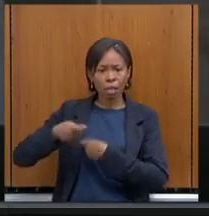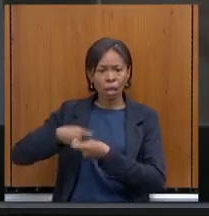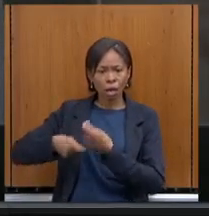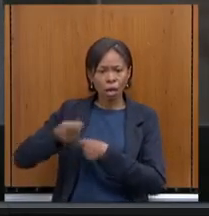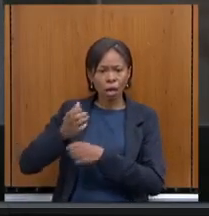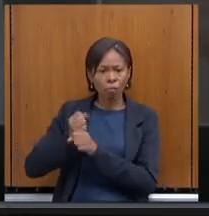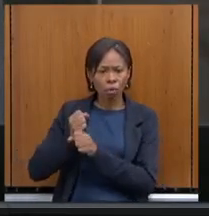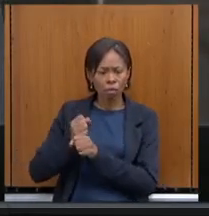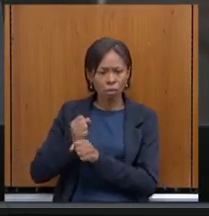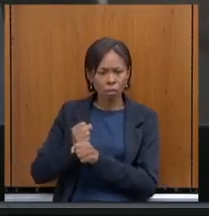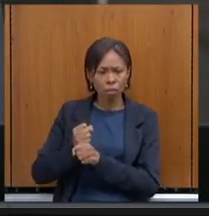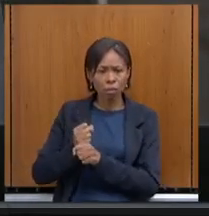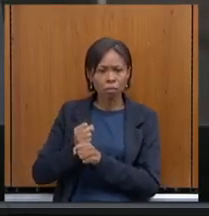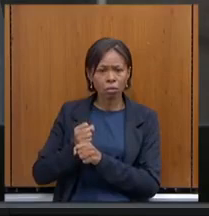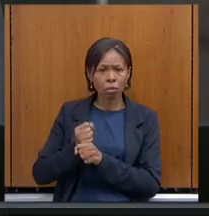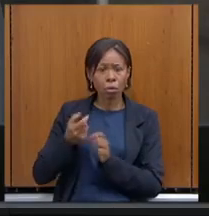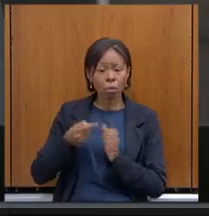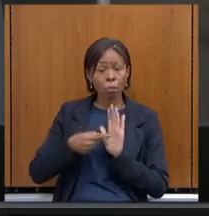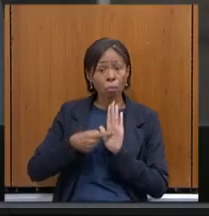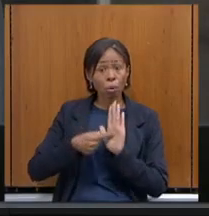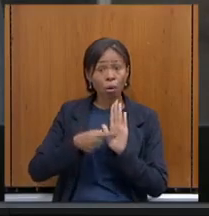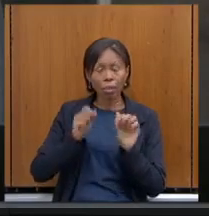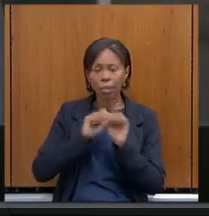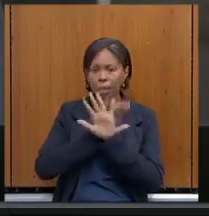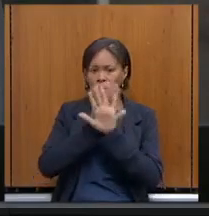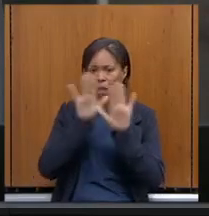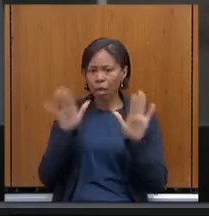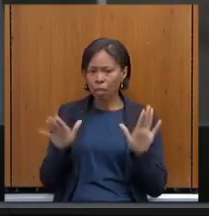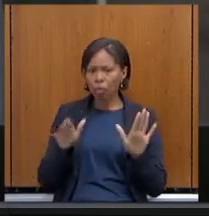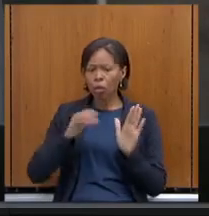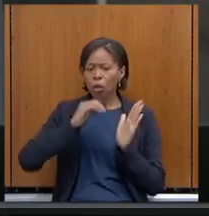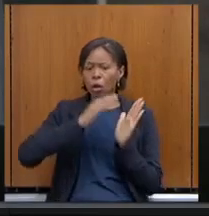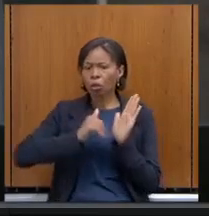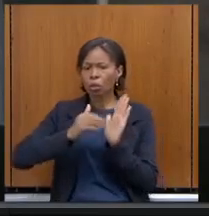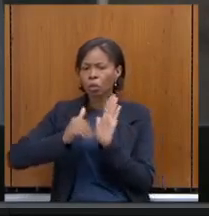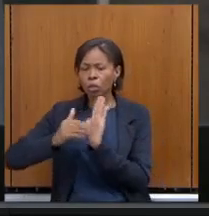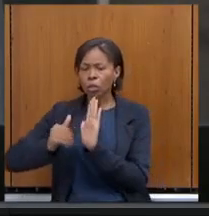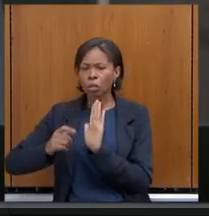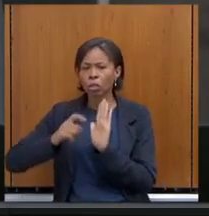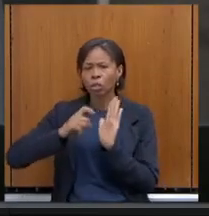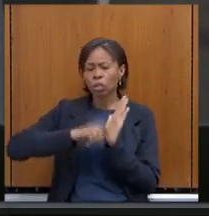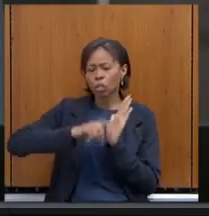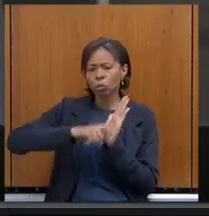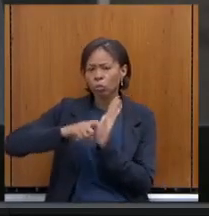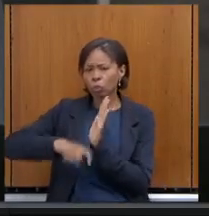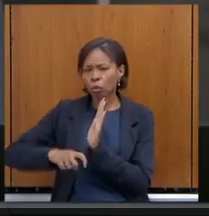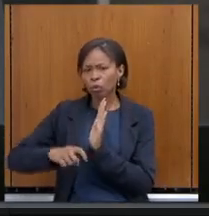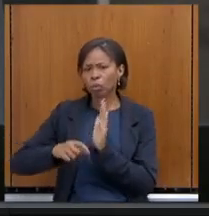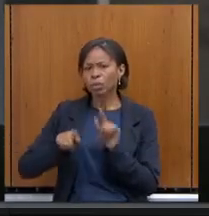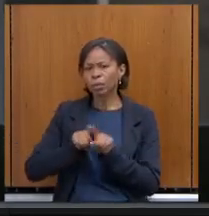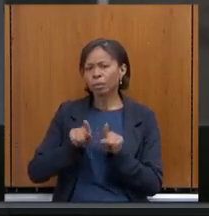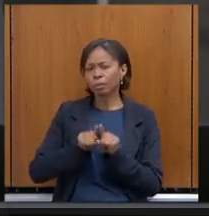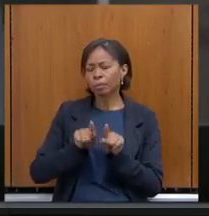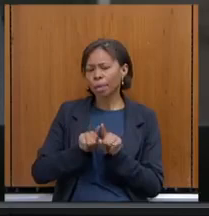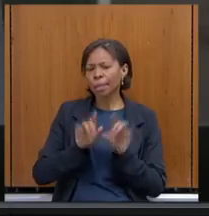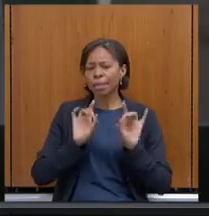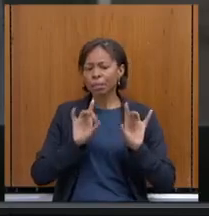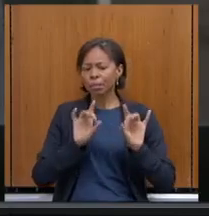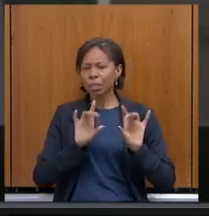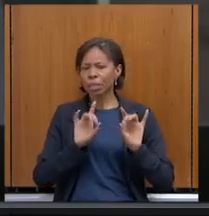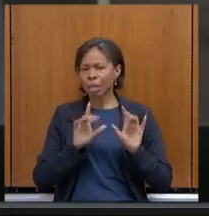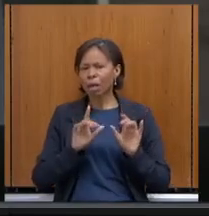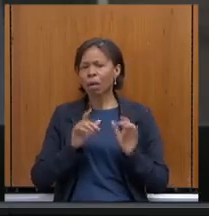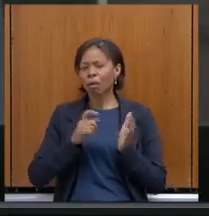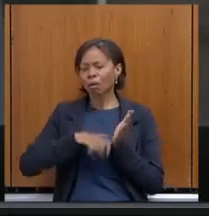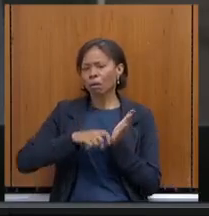concedidas de impostos e sobre os regimes especiais de tributação? Sobre as